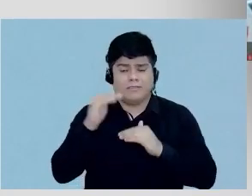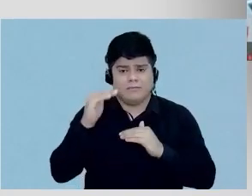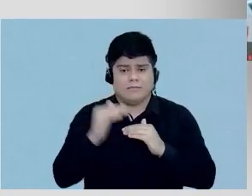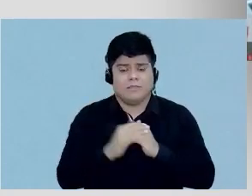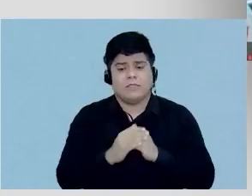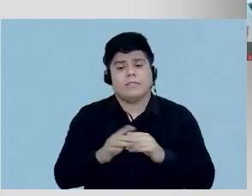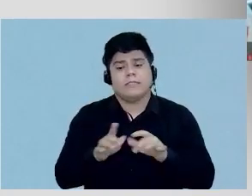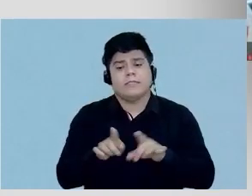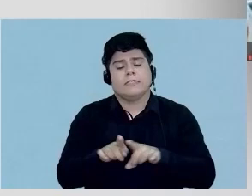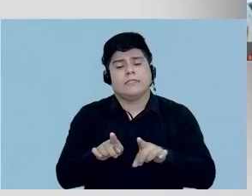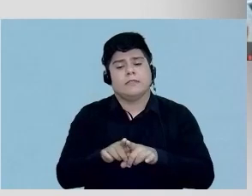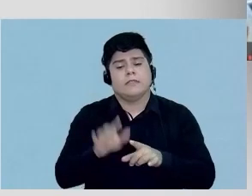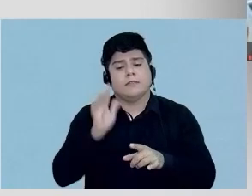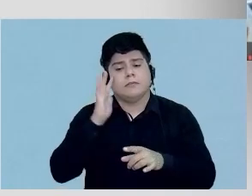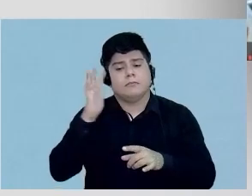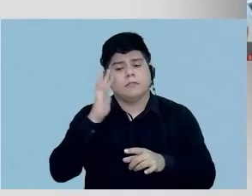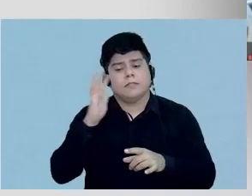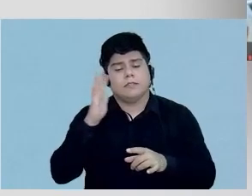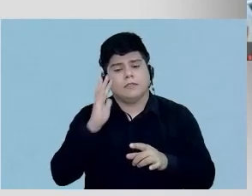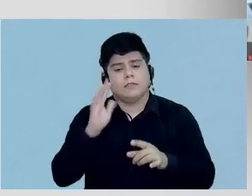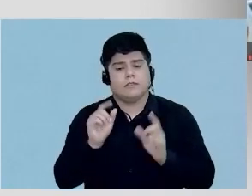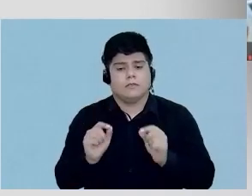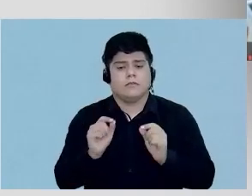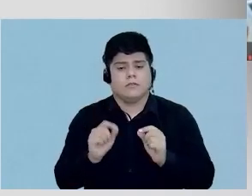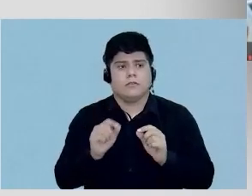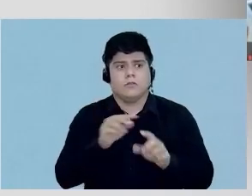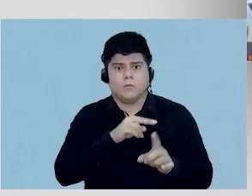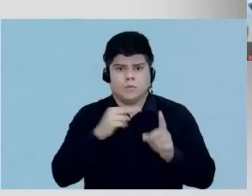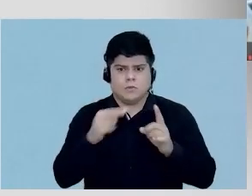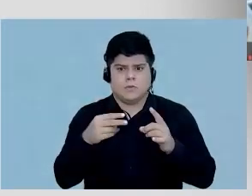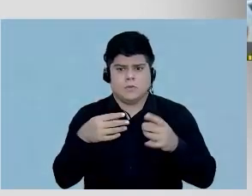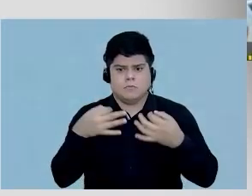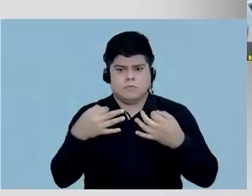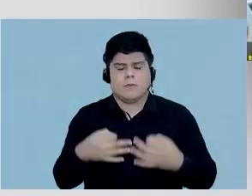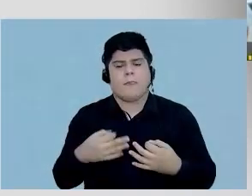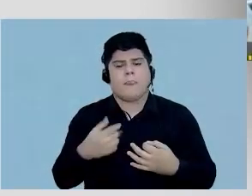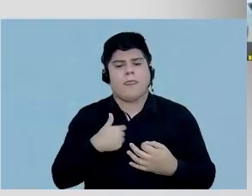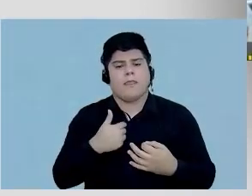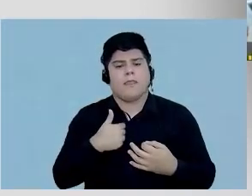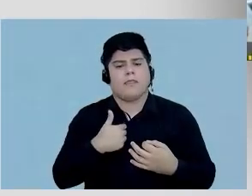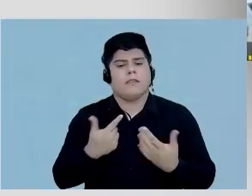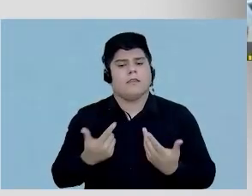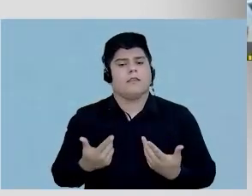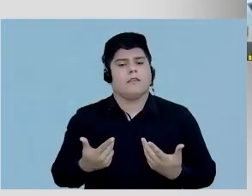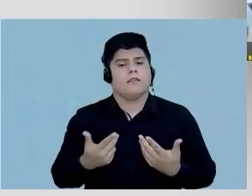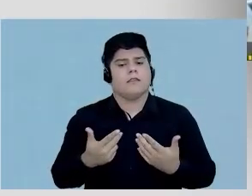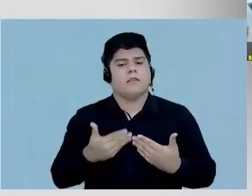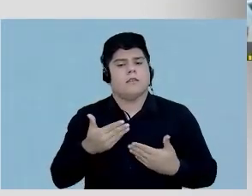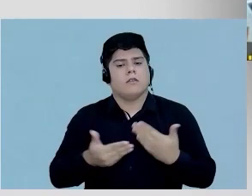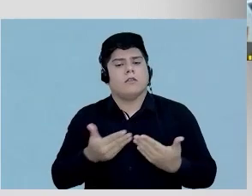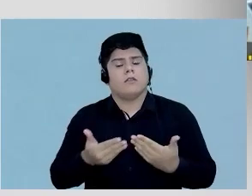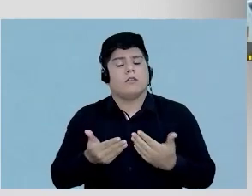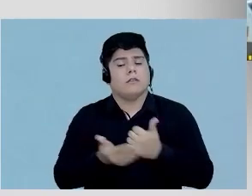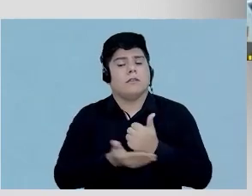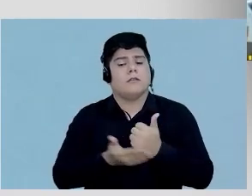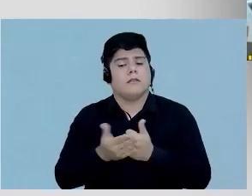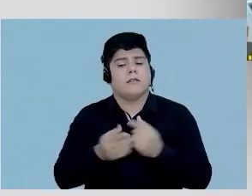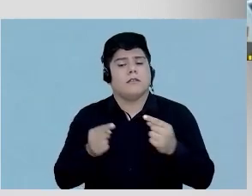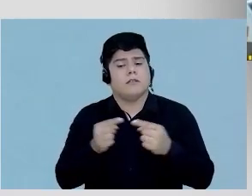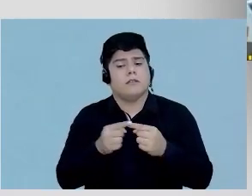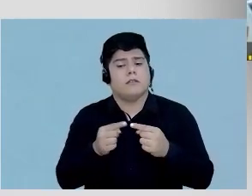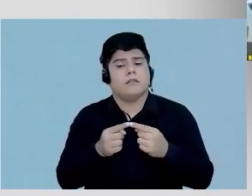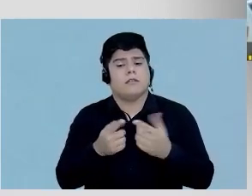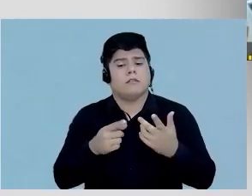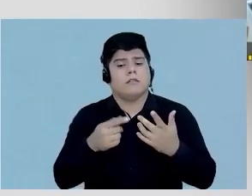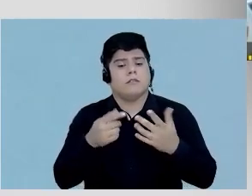e penso que do ponto de vista de conduta, a minha conduta sobre esse doente é baseada na ausência